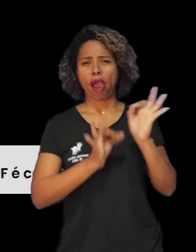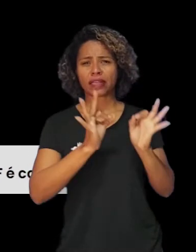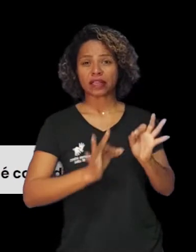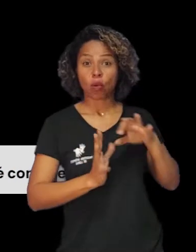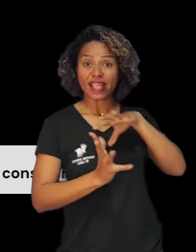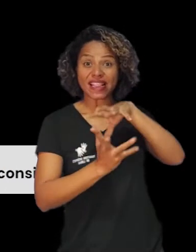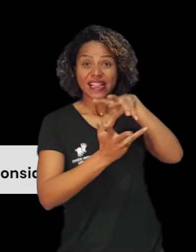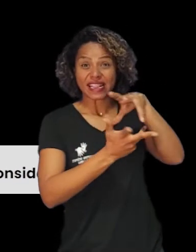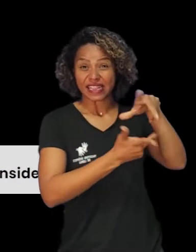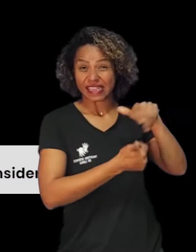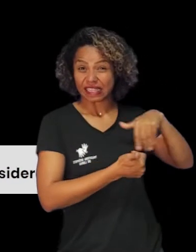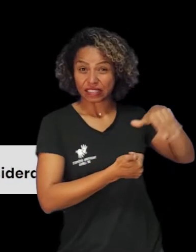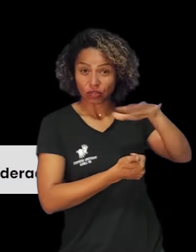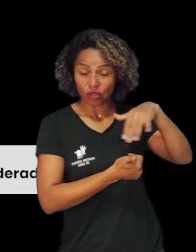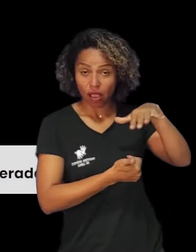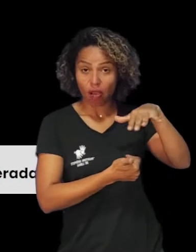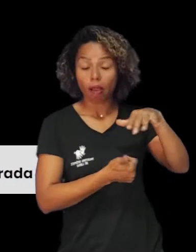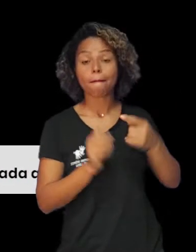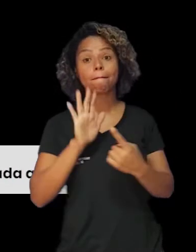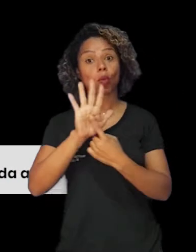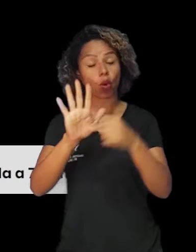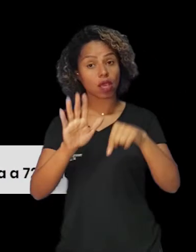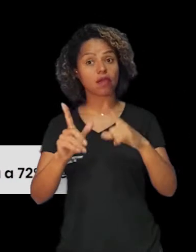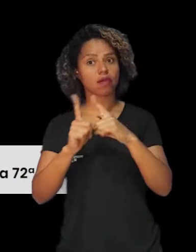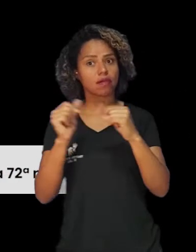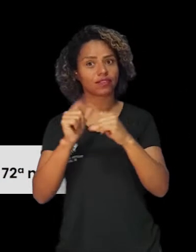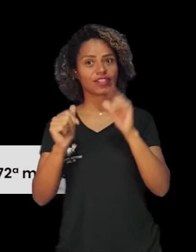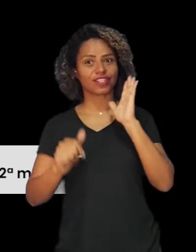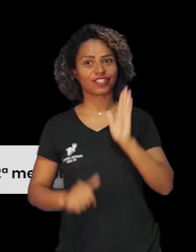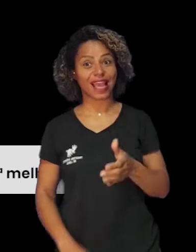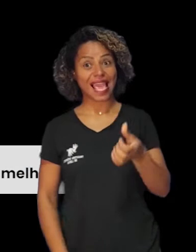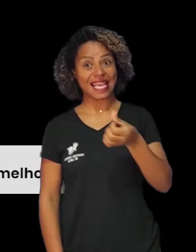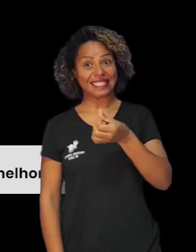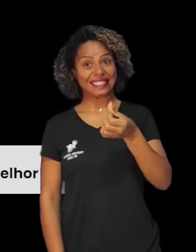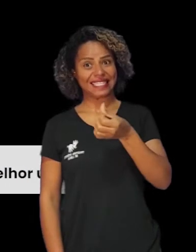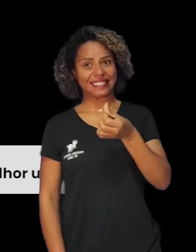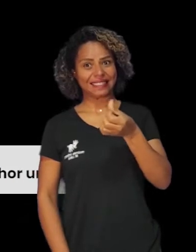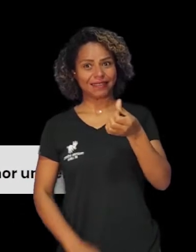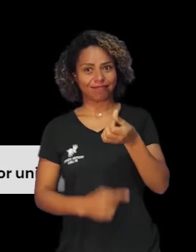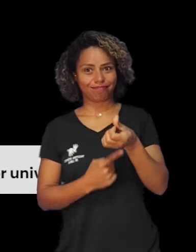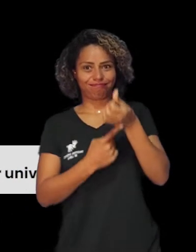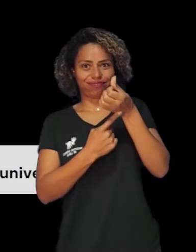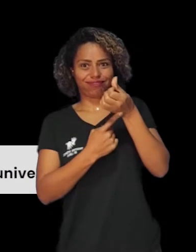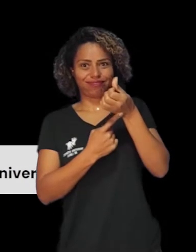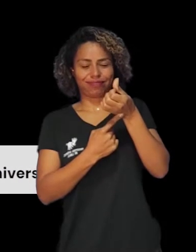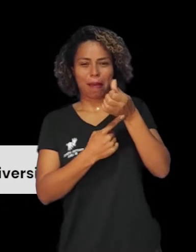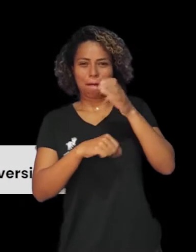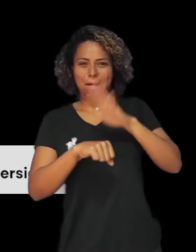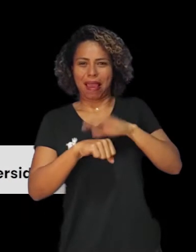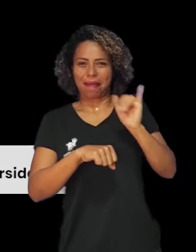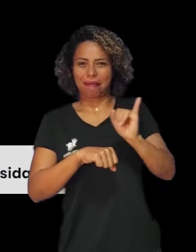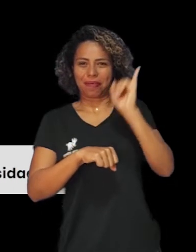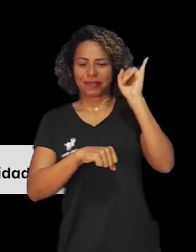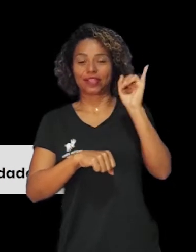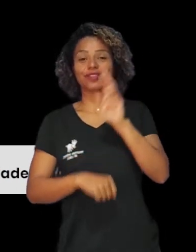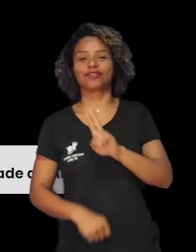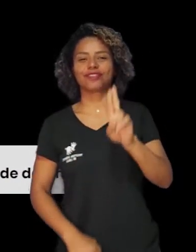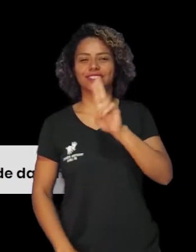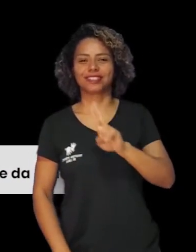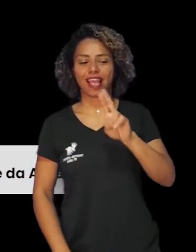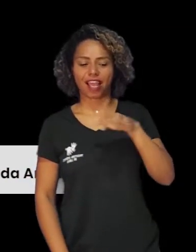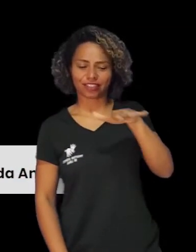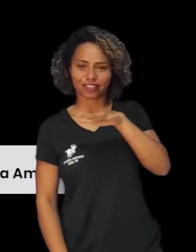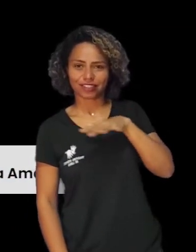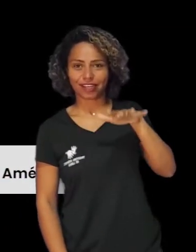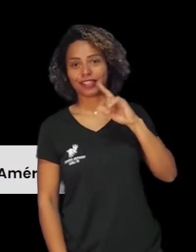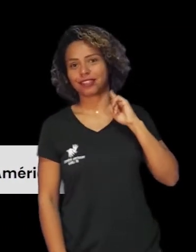UFJF é a sexta melhor universidade entre as instituições mineiras. A UFJF está elencada